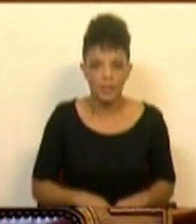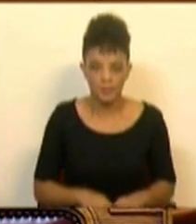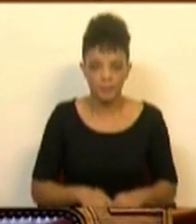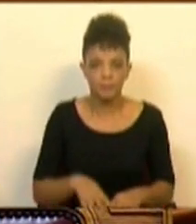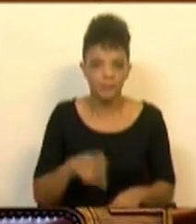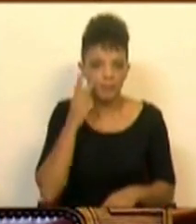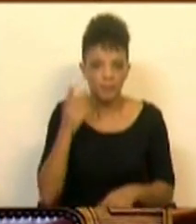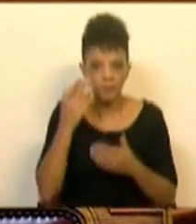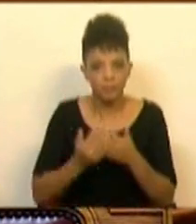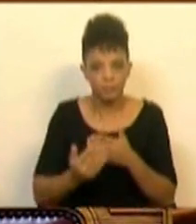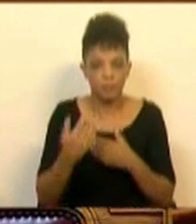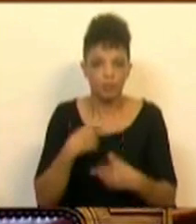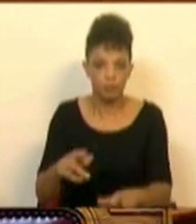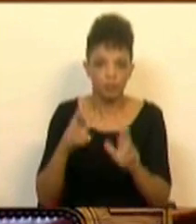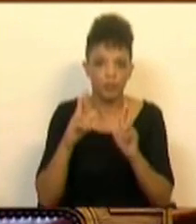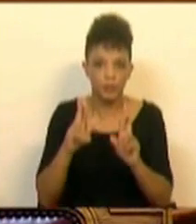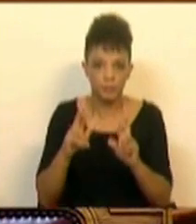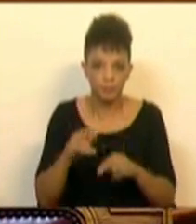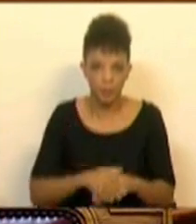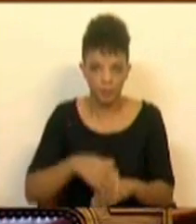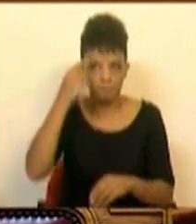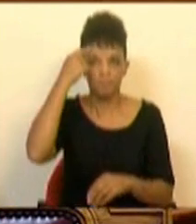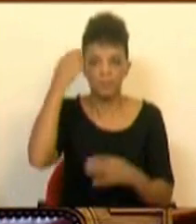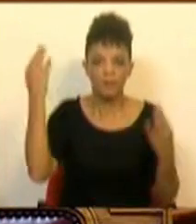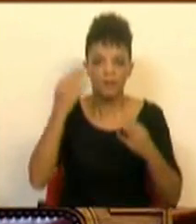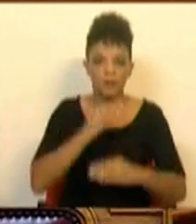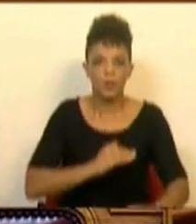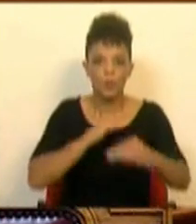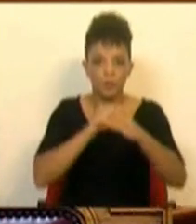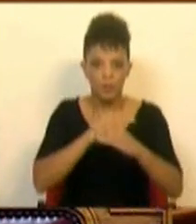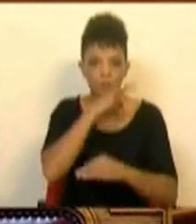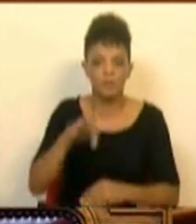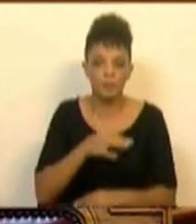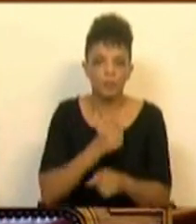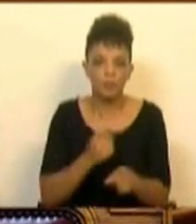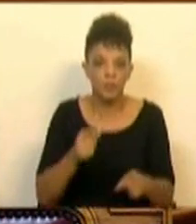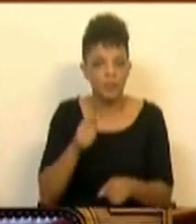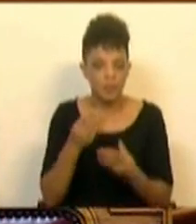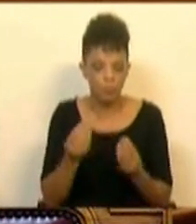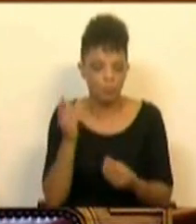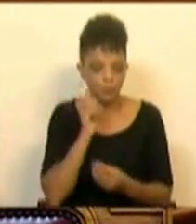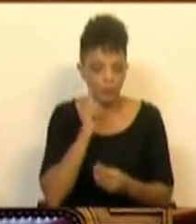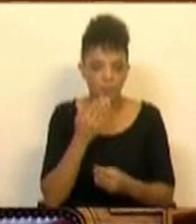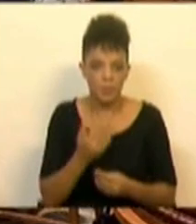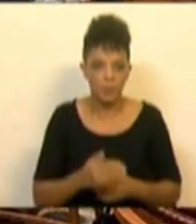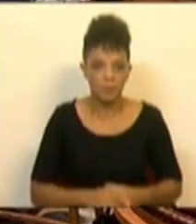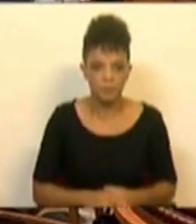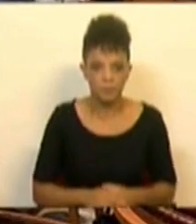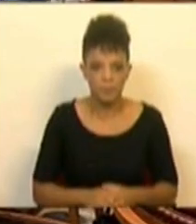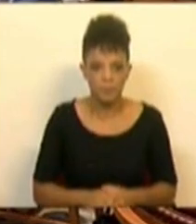tem uma vida toda pela frente e espero que tenha esse conceito de igualdade das famílias, porque acho que isso é muito relevante. Muito obrigado.